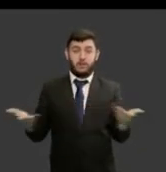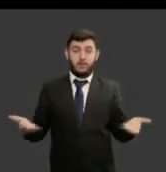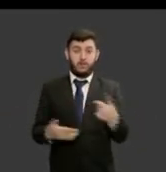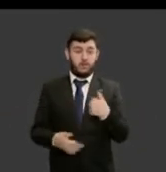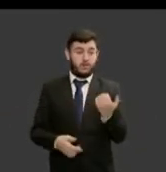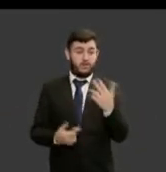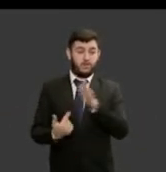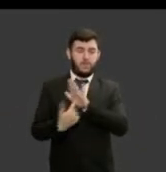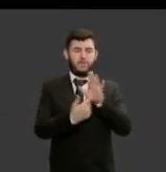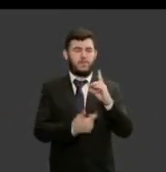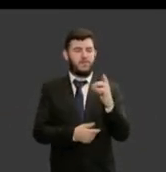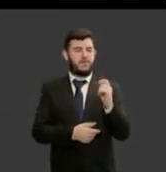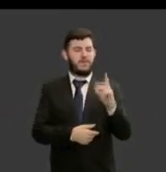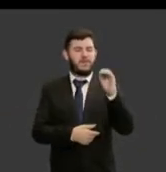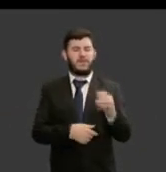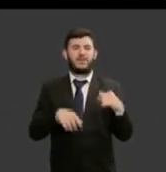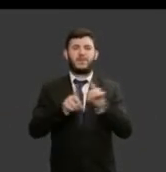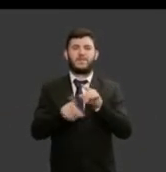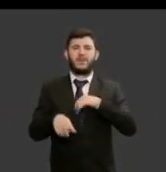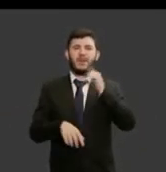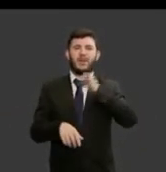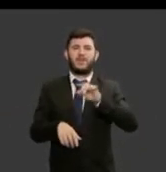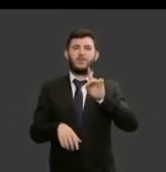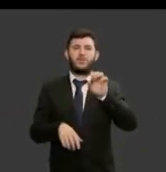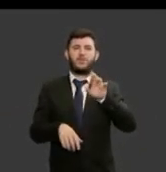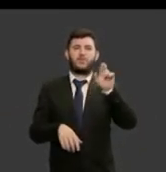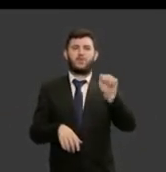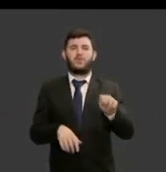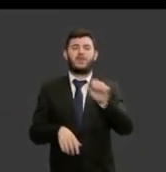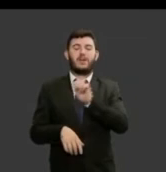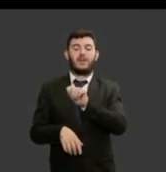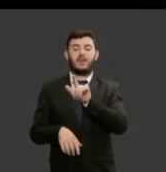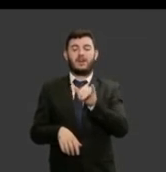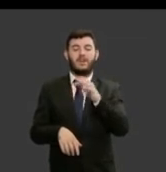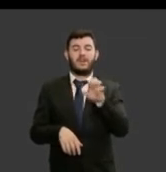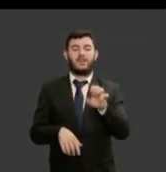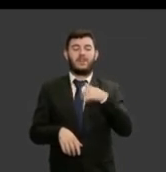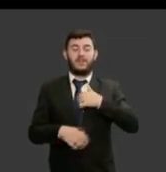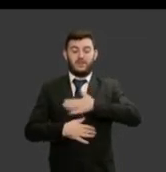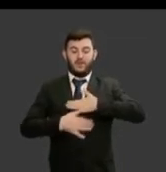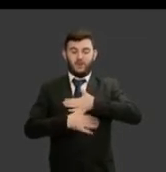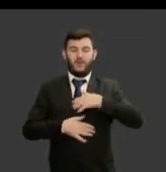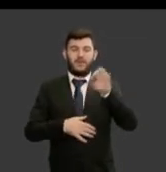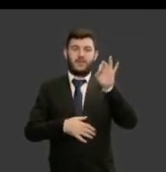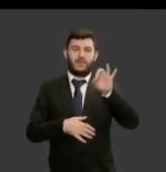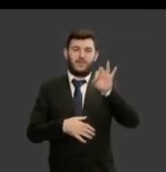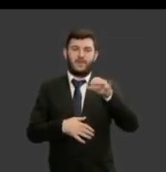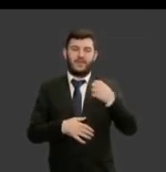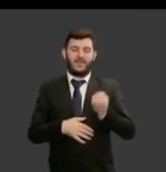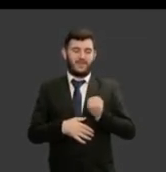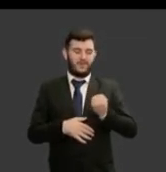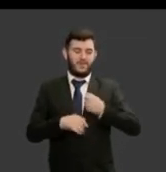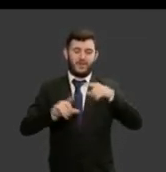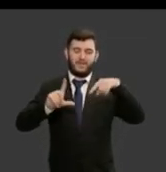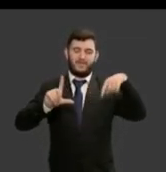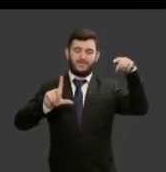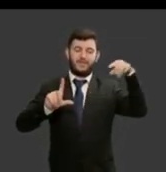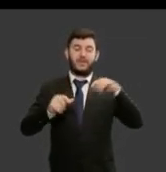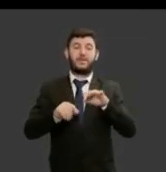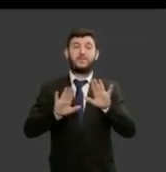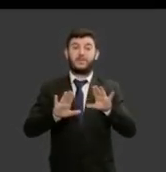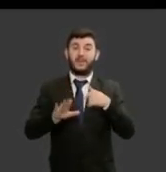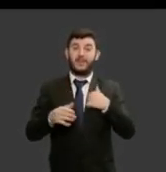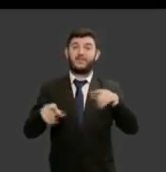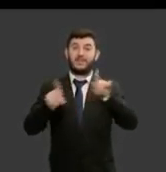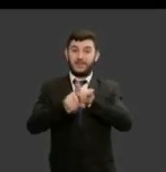também a doutora Alice a ministra Damares gostam de números eu também gosto muito de números as mulheres trabalham 7 horas e